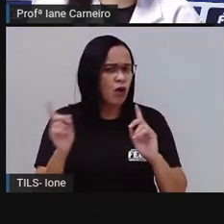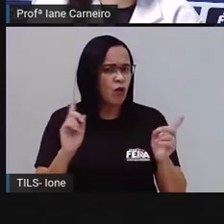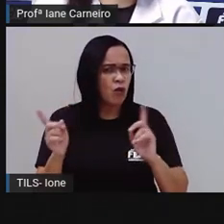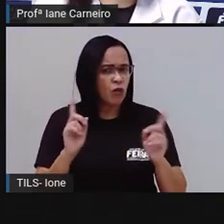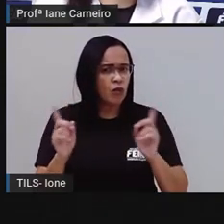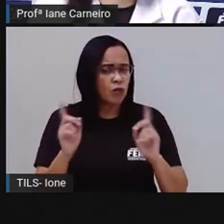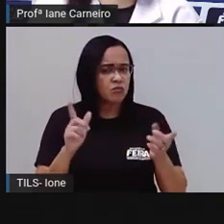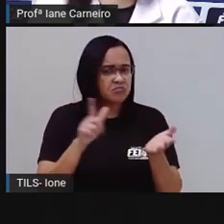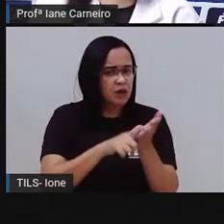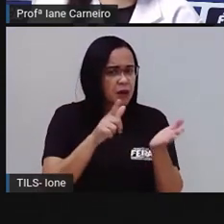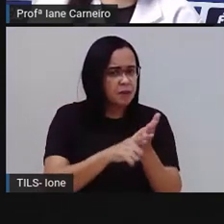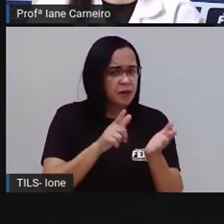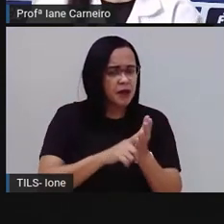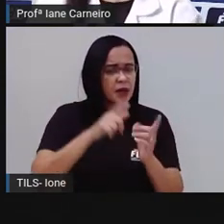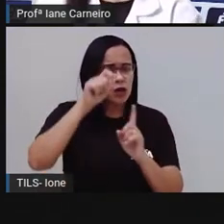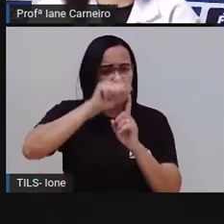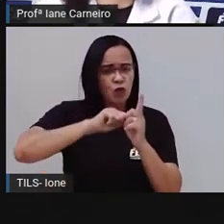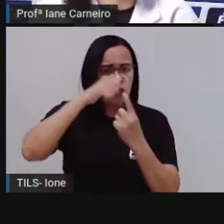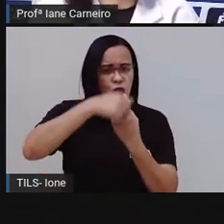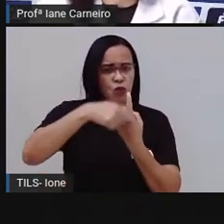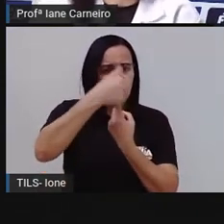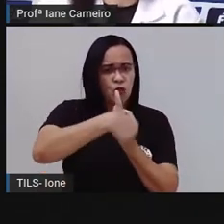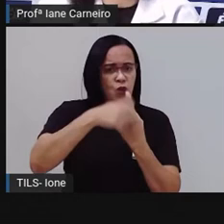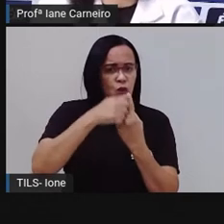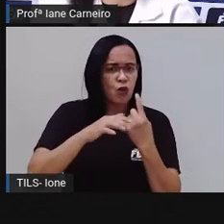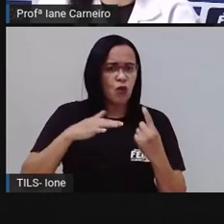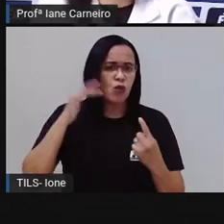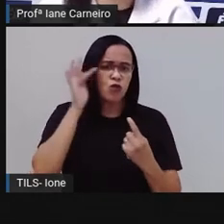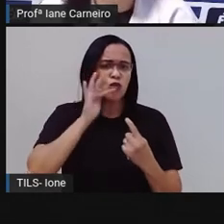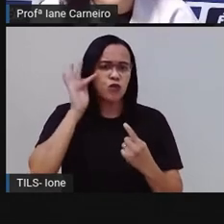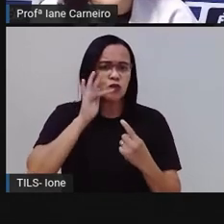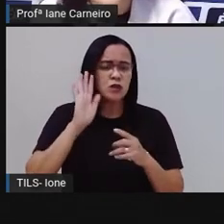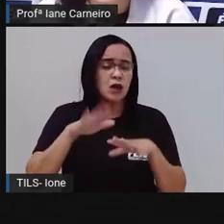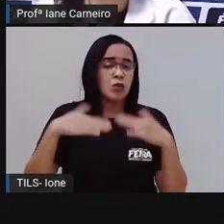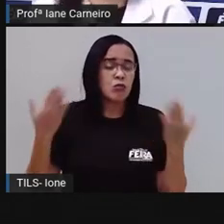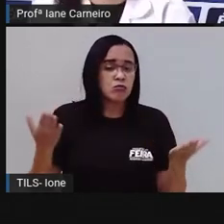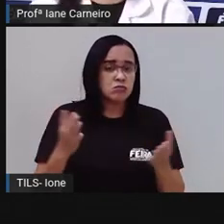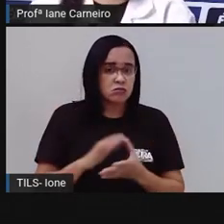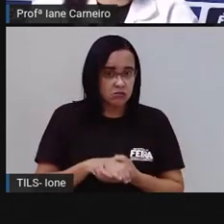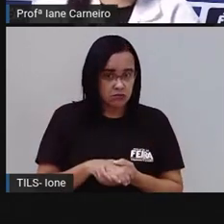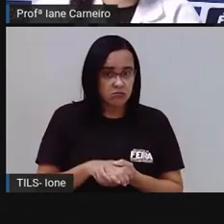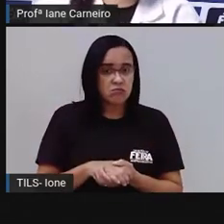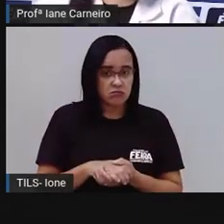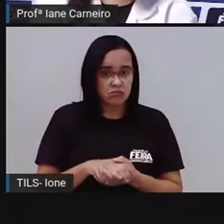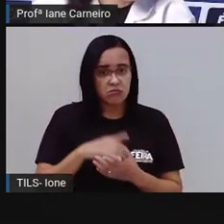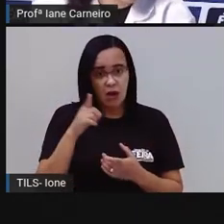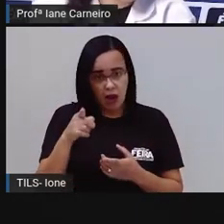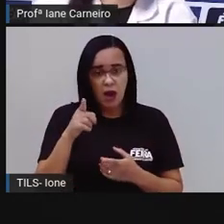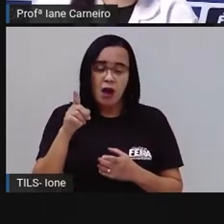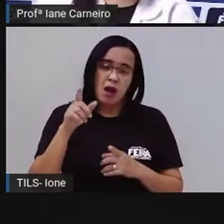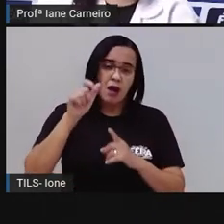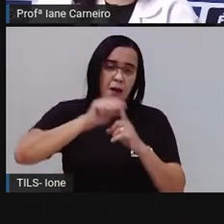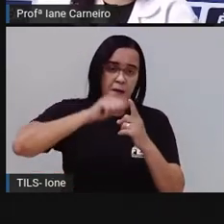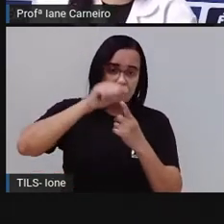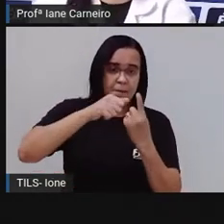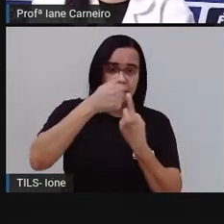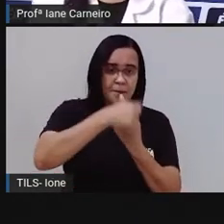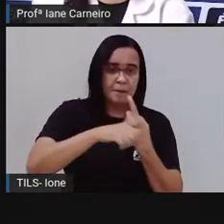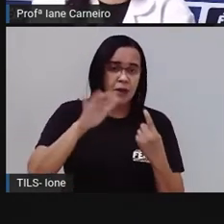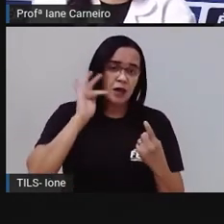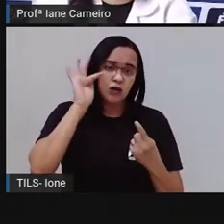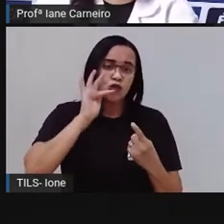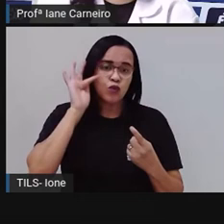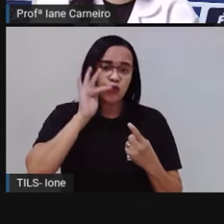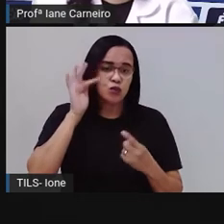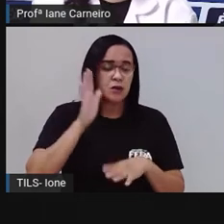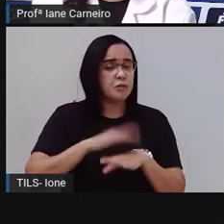ou a casca de banana, a casca de fruta? Quem é que leva mais tempo? A casca de fruta, né? O tempo máximo